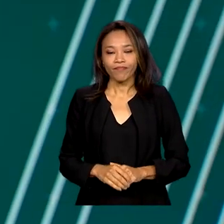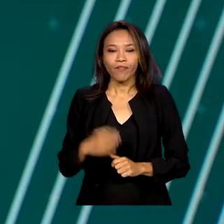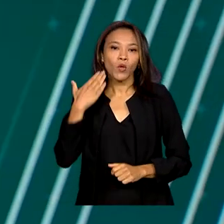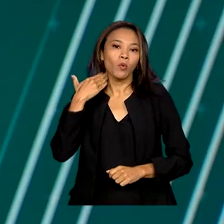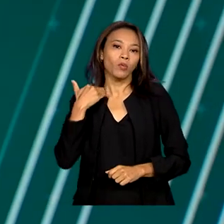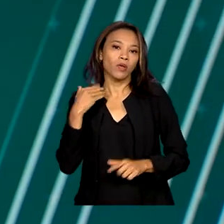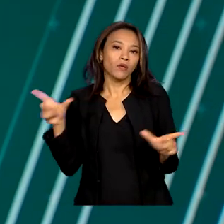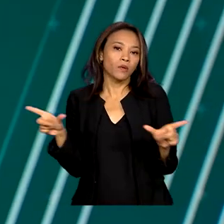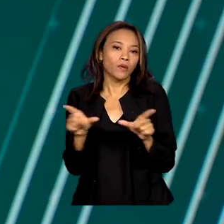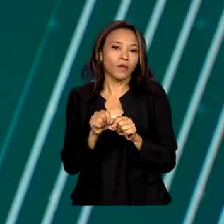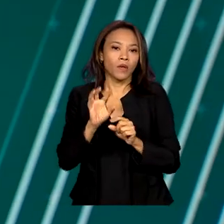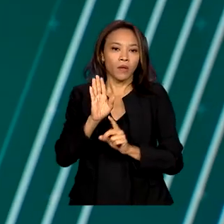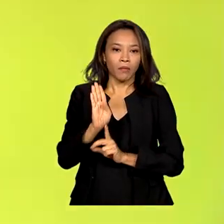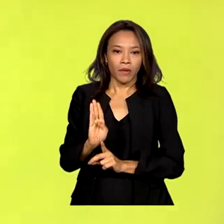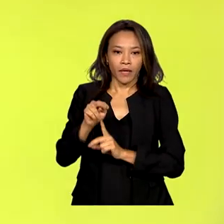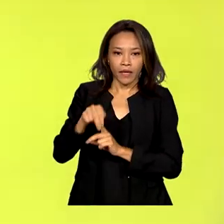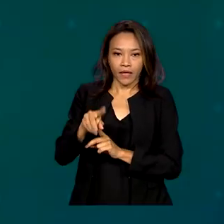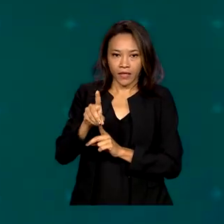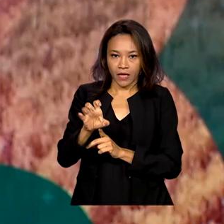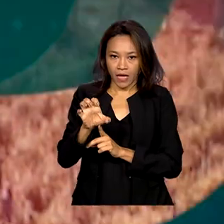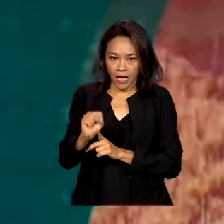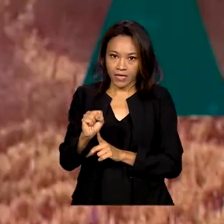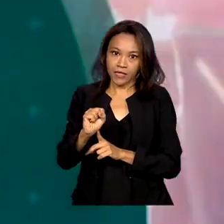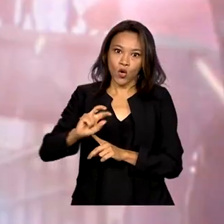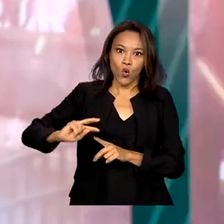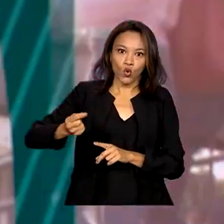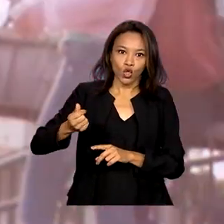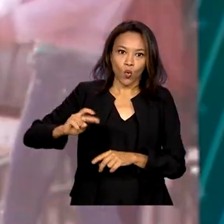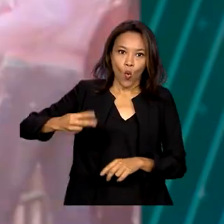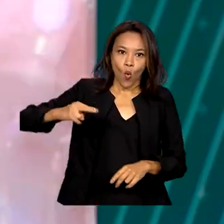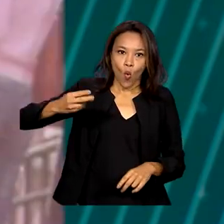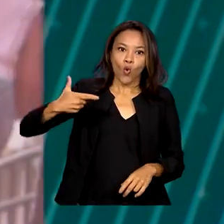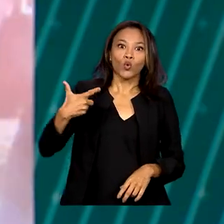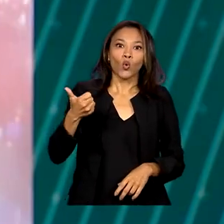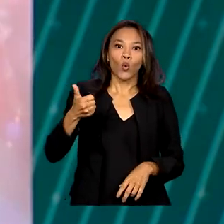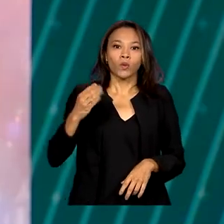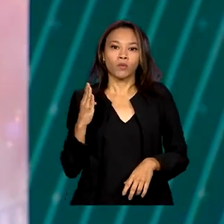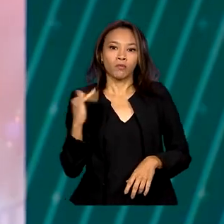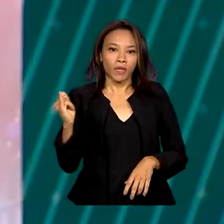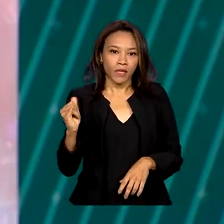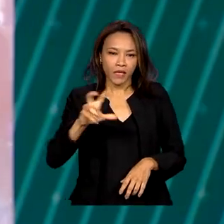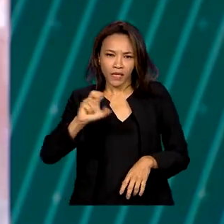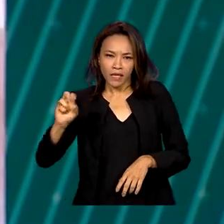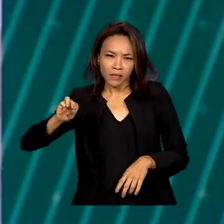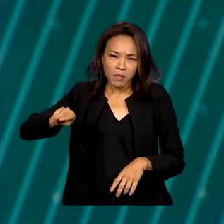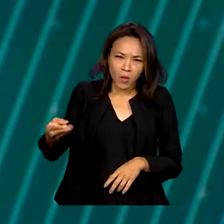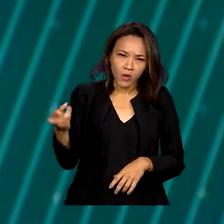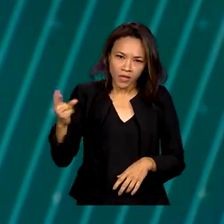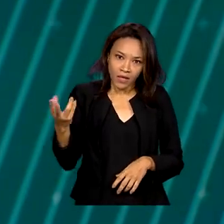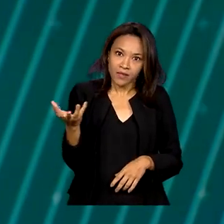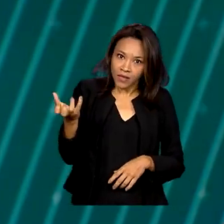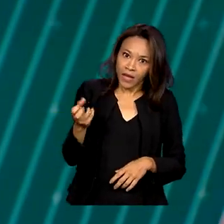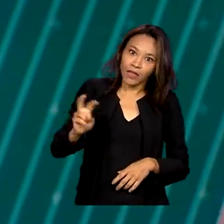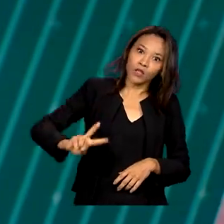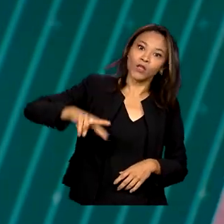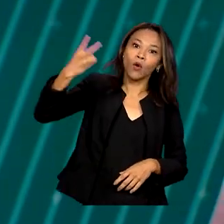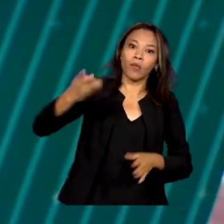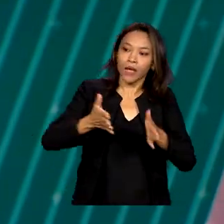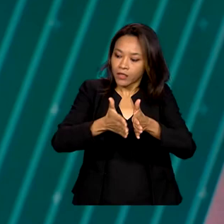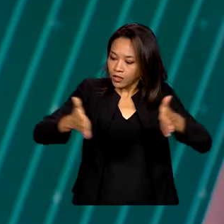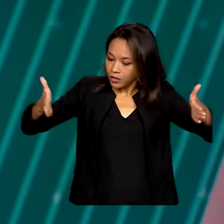O BNDES teve lucro de 12 bilhões e meio de reais no ano passado e tem a meta de dobrar de tamanho até